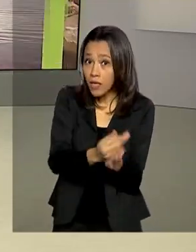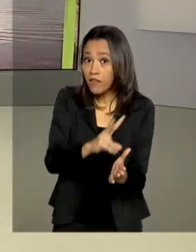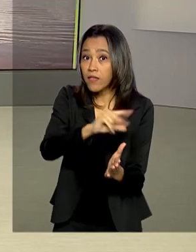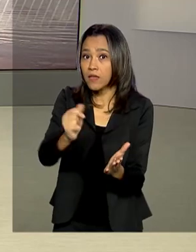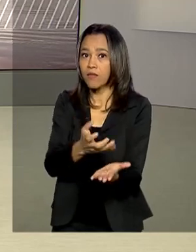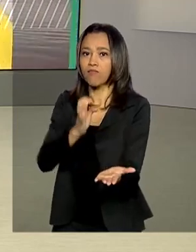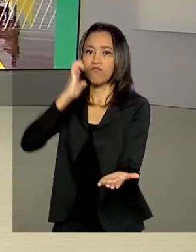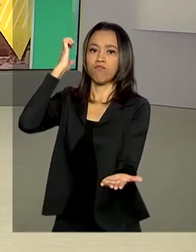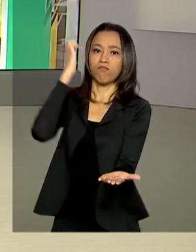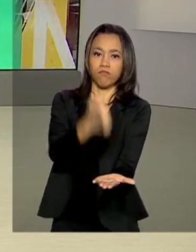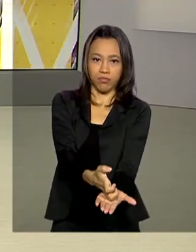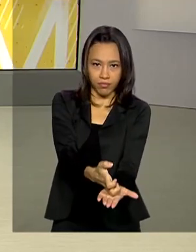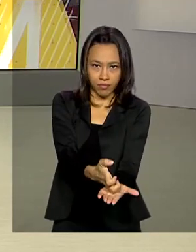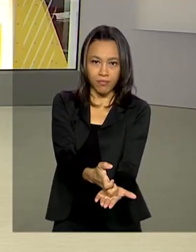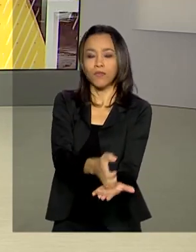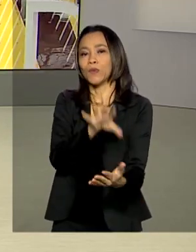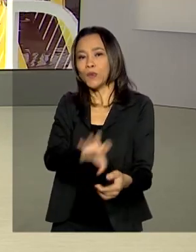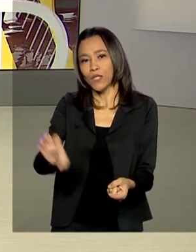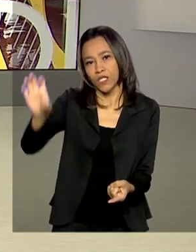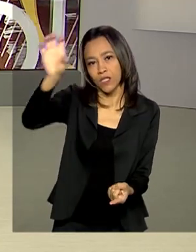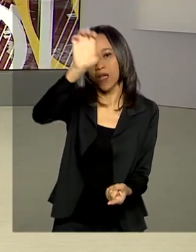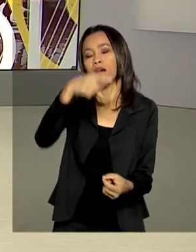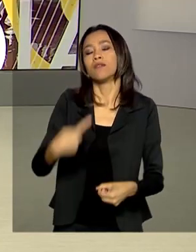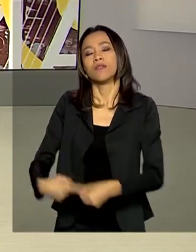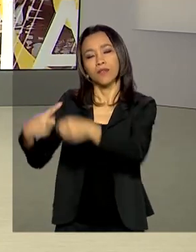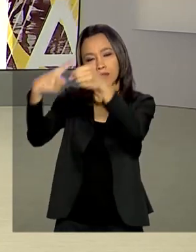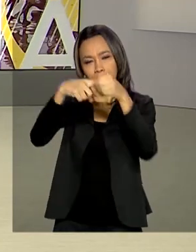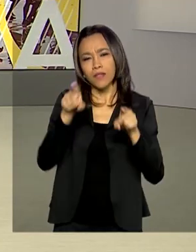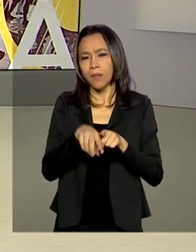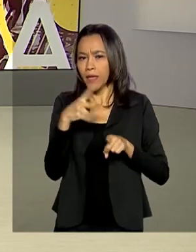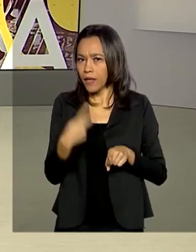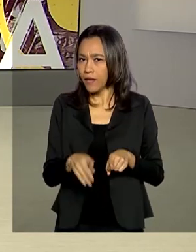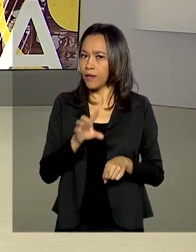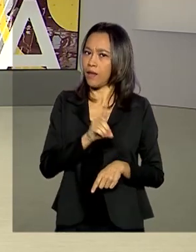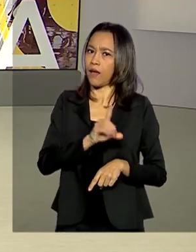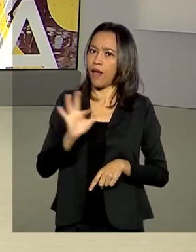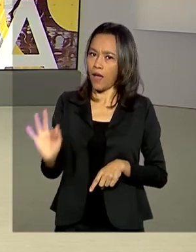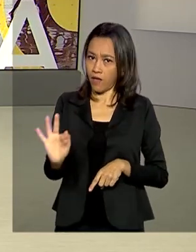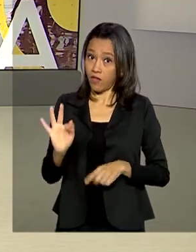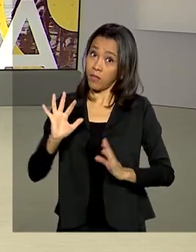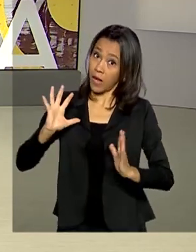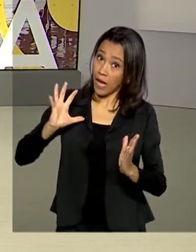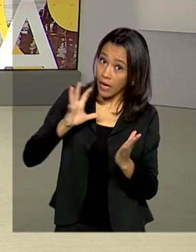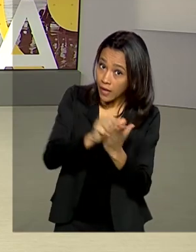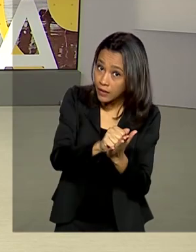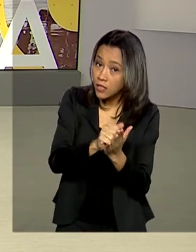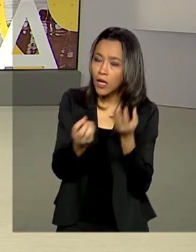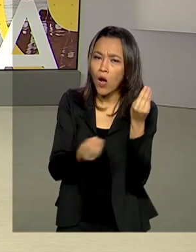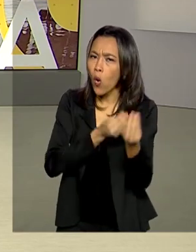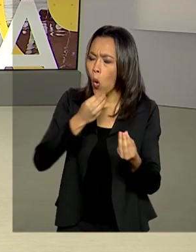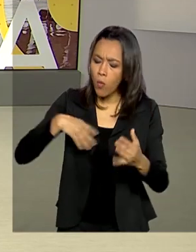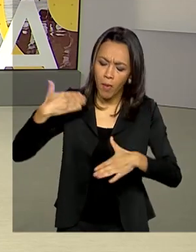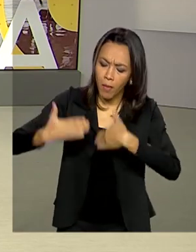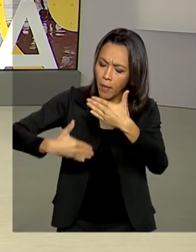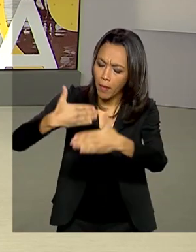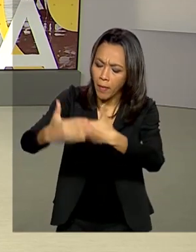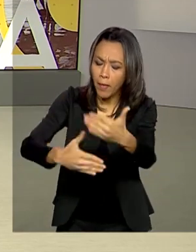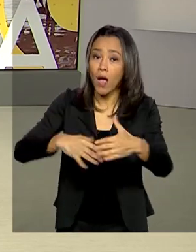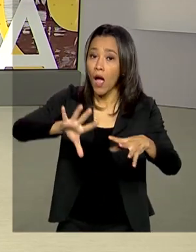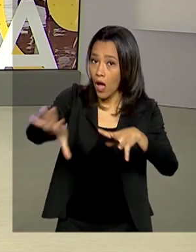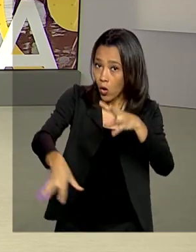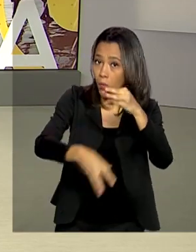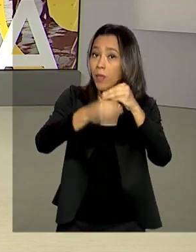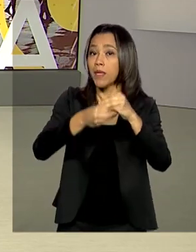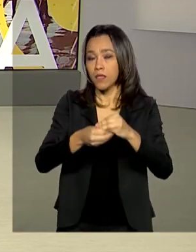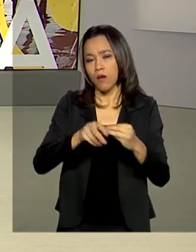única aos estados, municípios e ao Distrito Federal. Para efeito de registro do procedimento, a complementação poderá ser